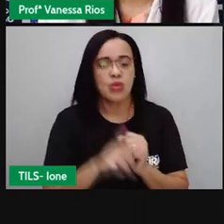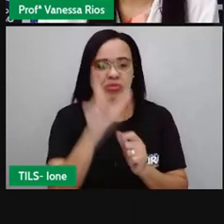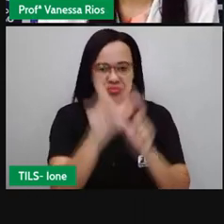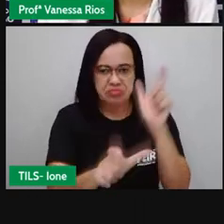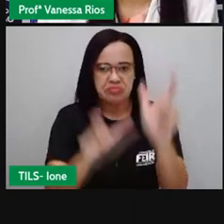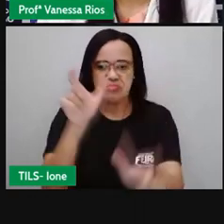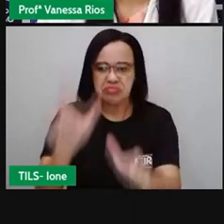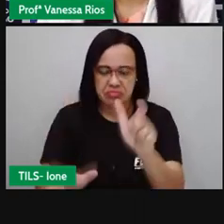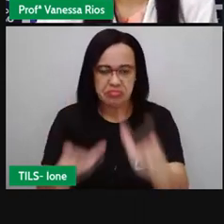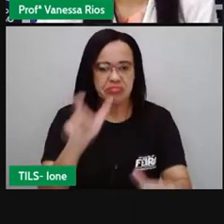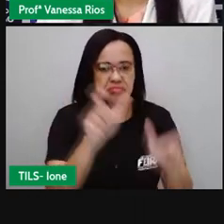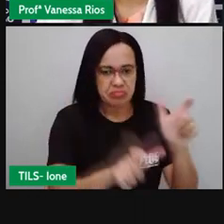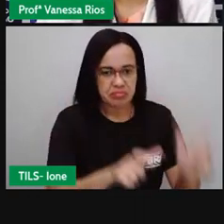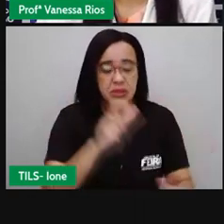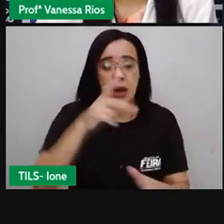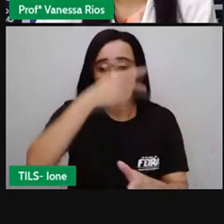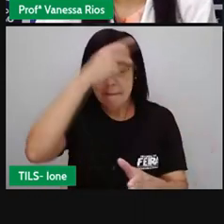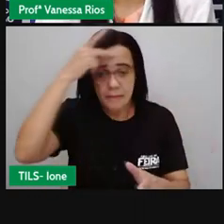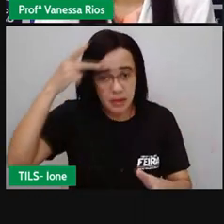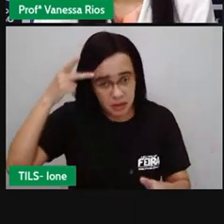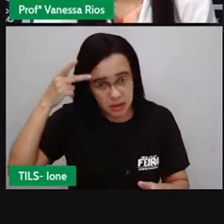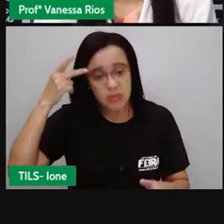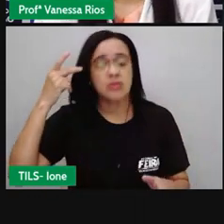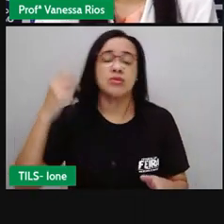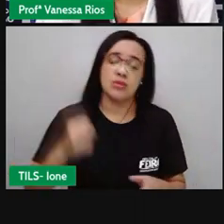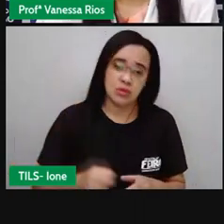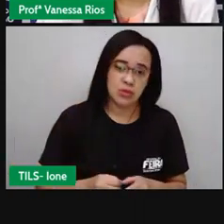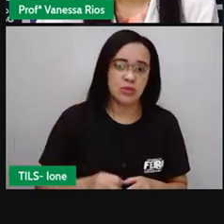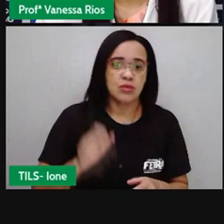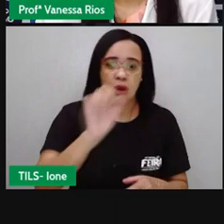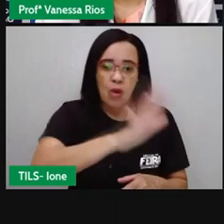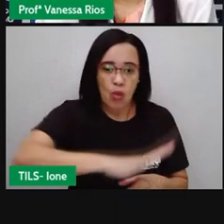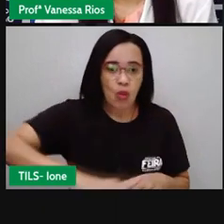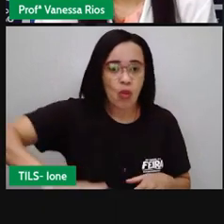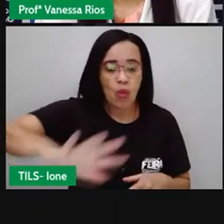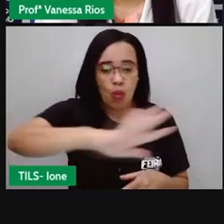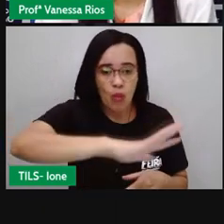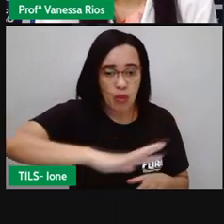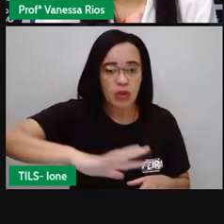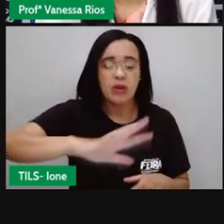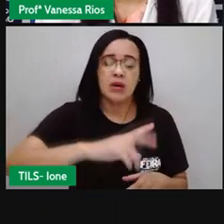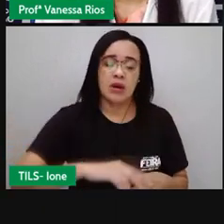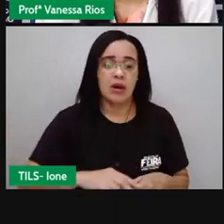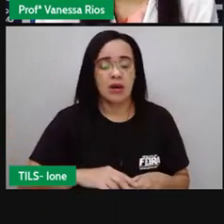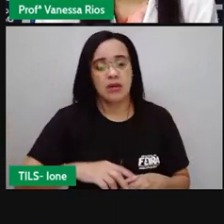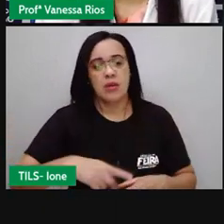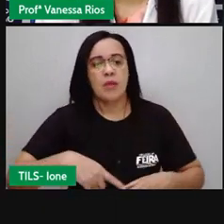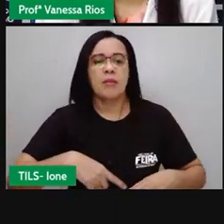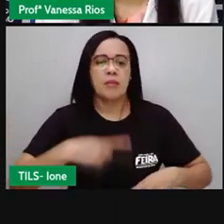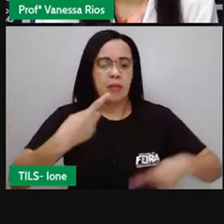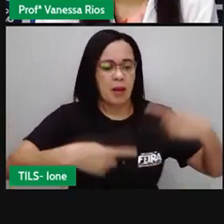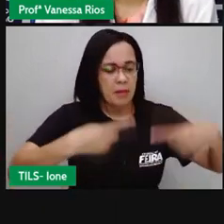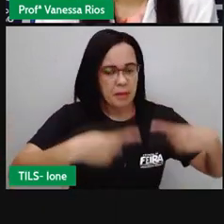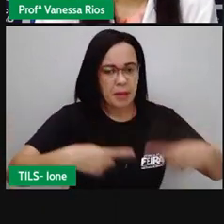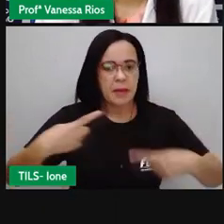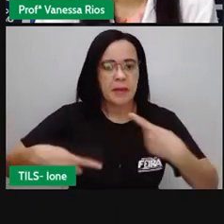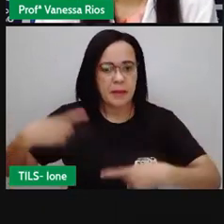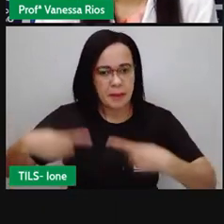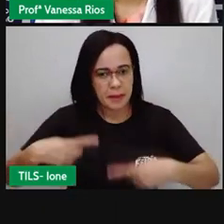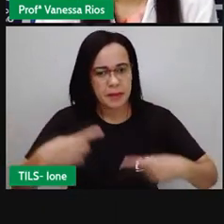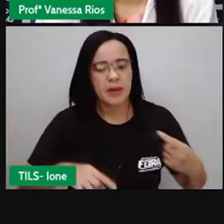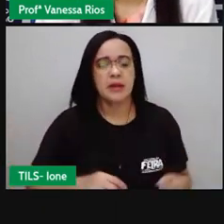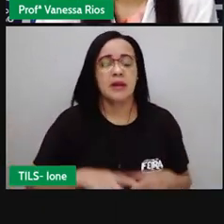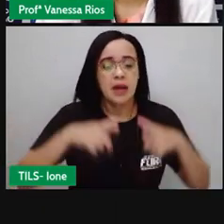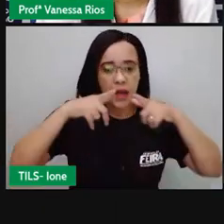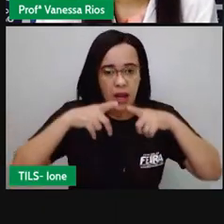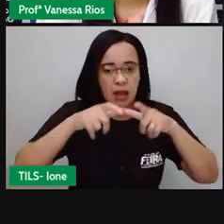narrador né em alguns momentos aparece em fala diálogo então utiliza também a linguagem